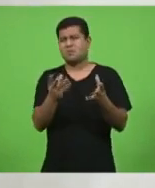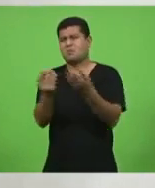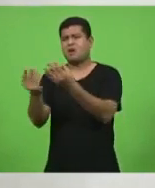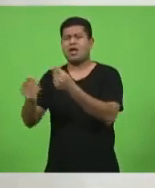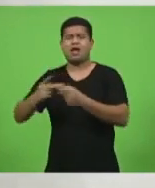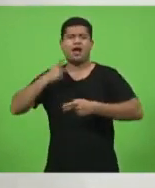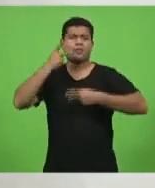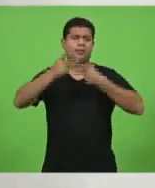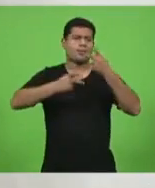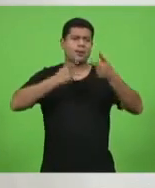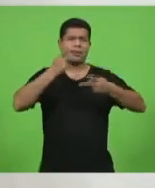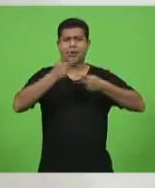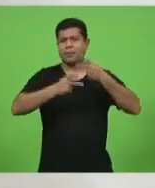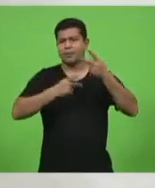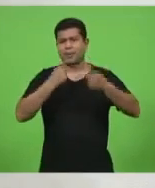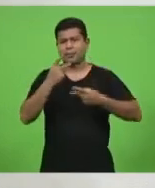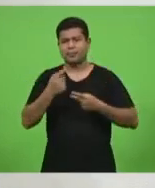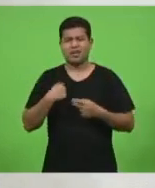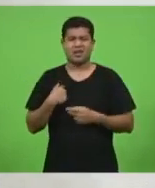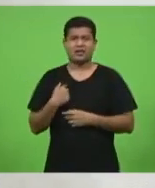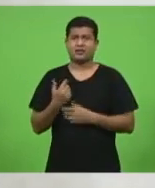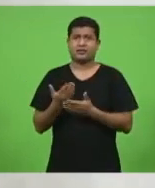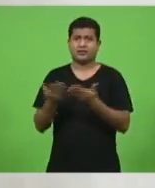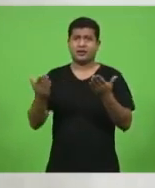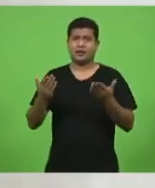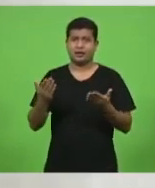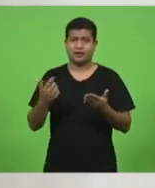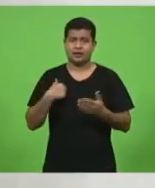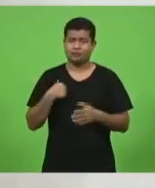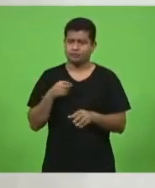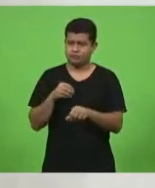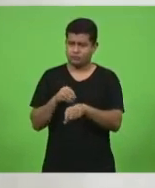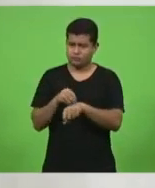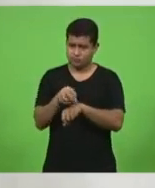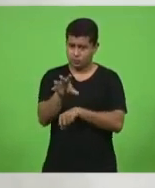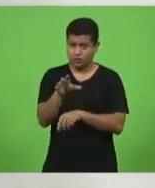que não vale a pena. Eu vou dar uma sugestão aqui.